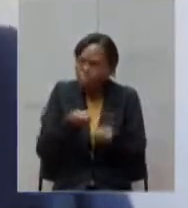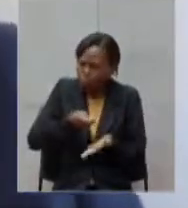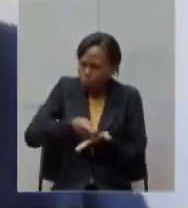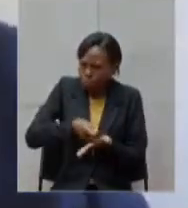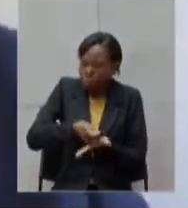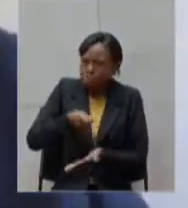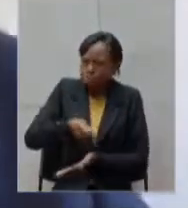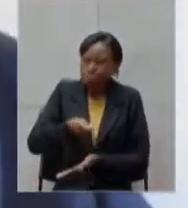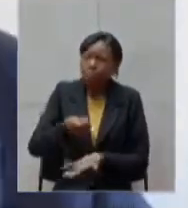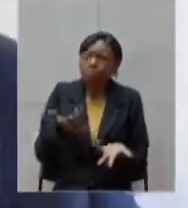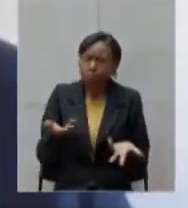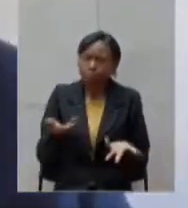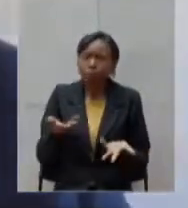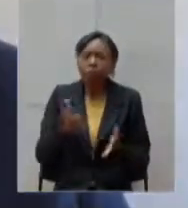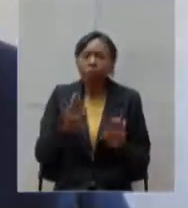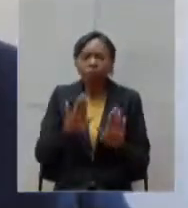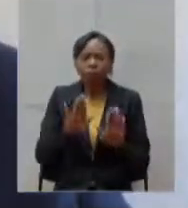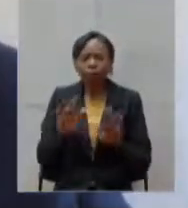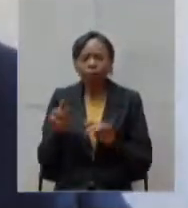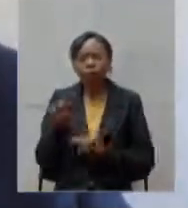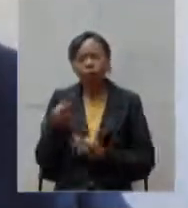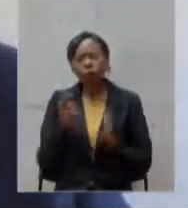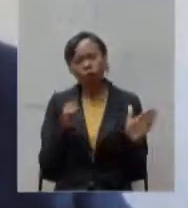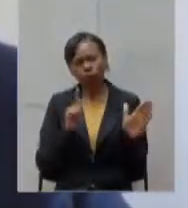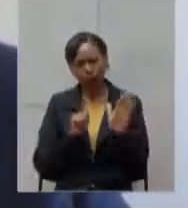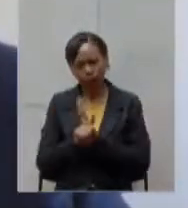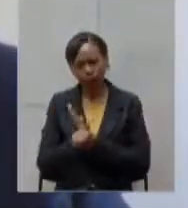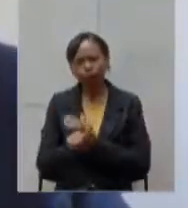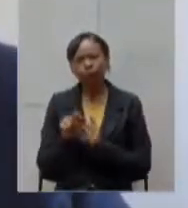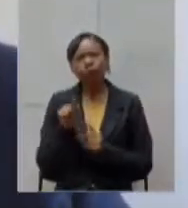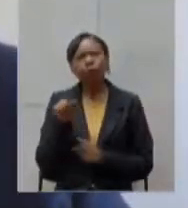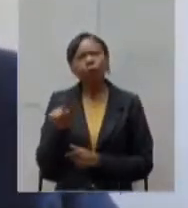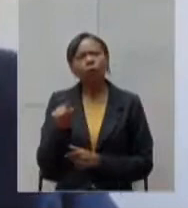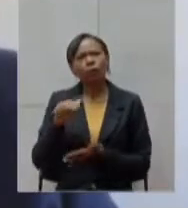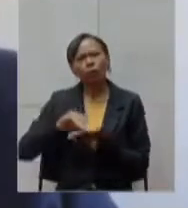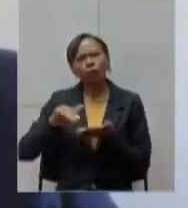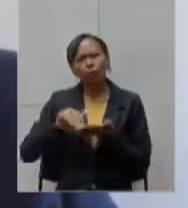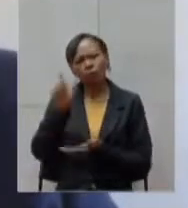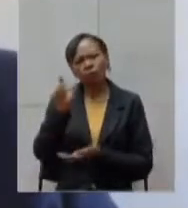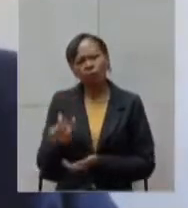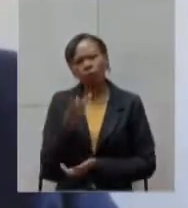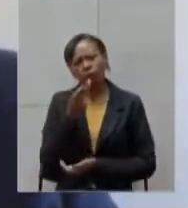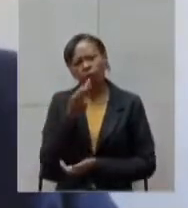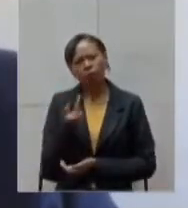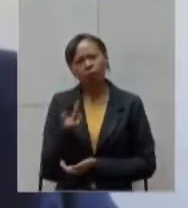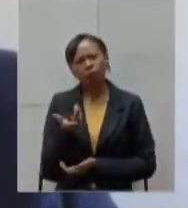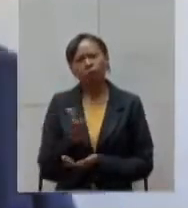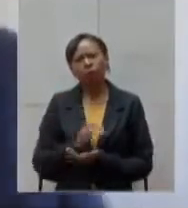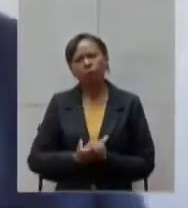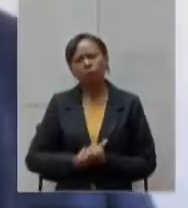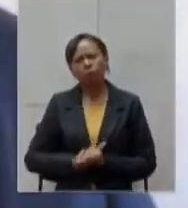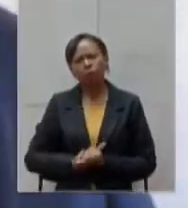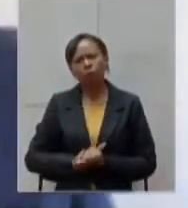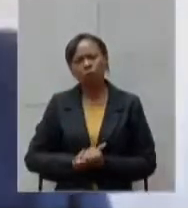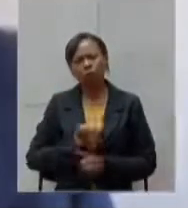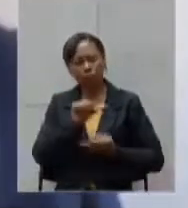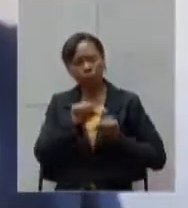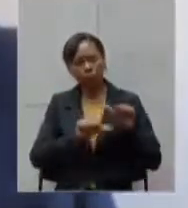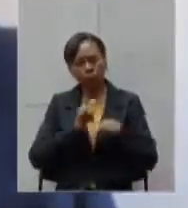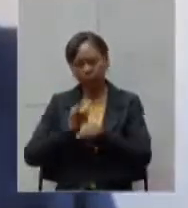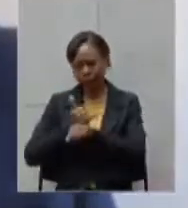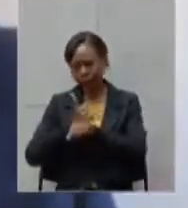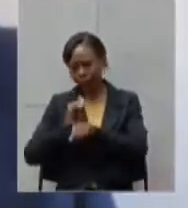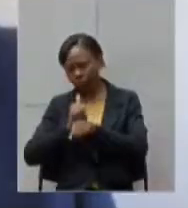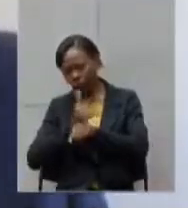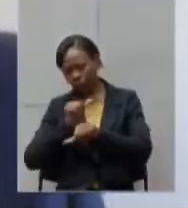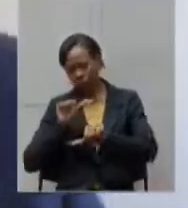especificamente as perguntas quando o secretário Otto fala da defesa da mudança de estratégia